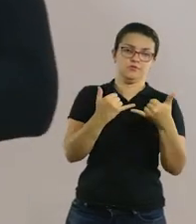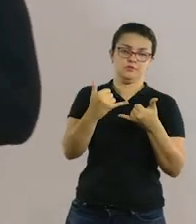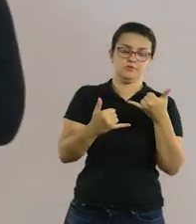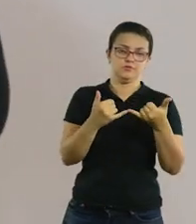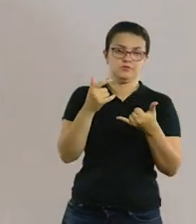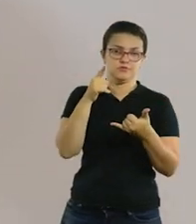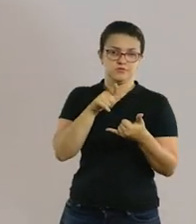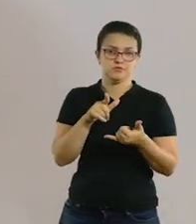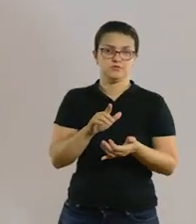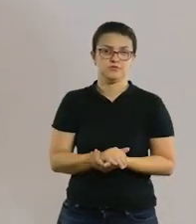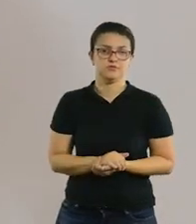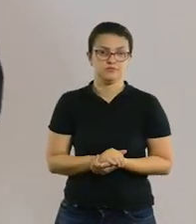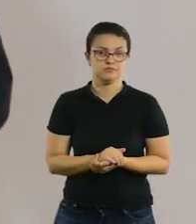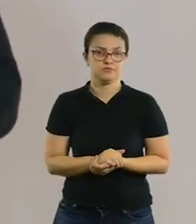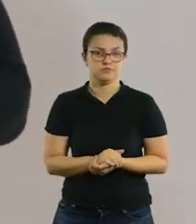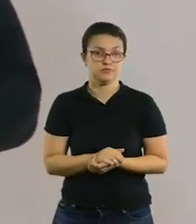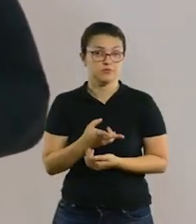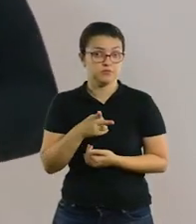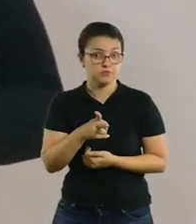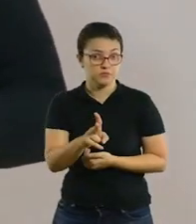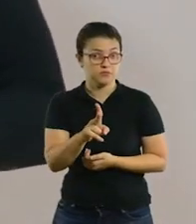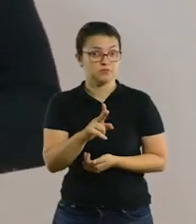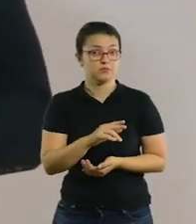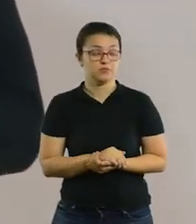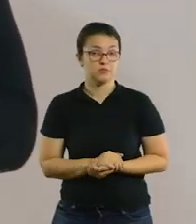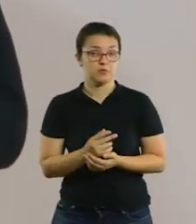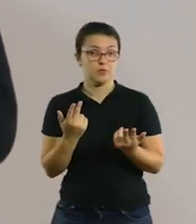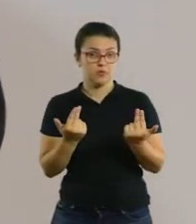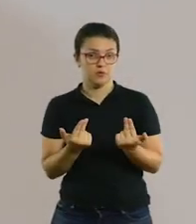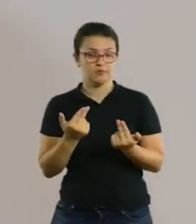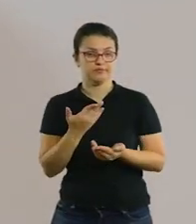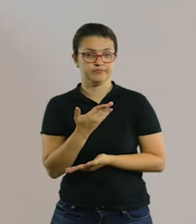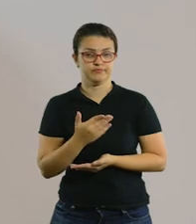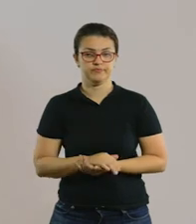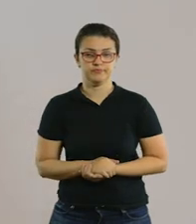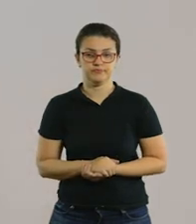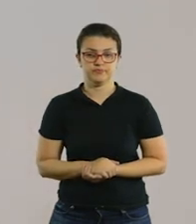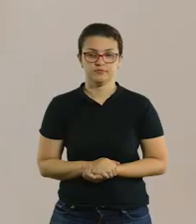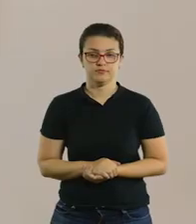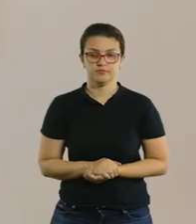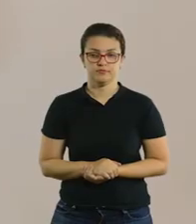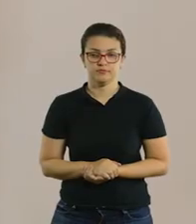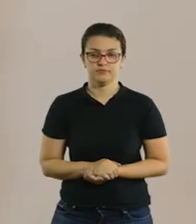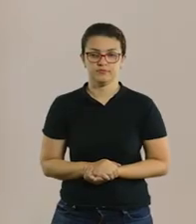voltar a brincar, tá bom? Agora eu vou fazer sem pausa de música, tá? Então vai ficar mais ou menos assim, ó.